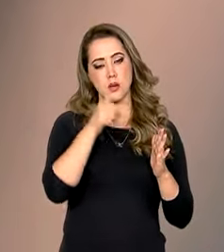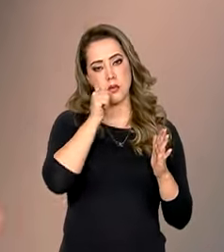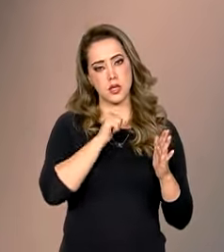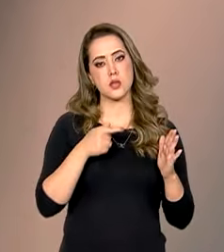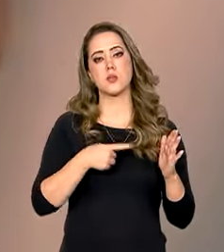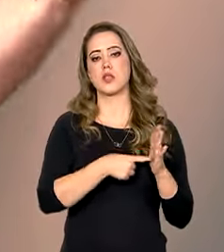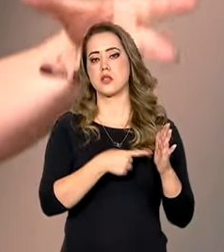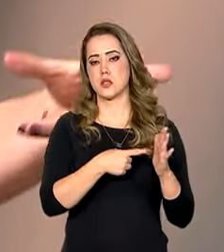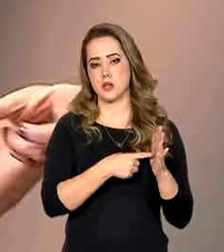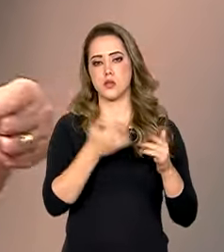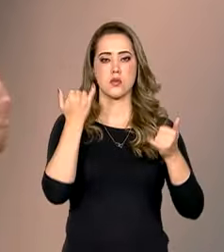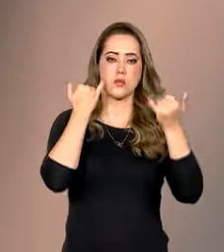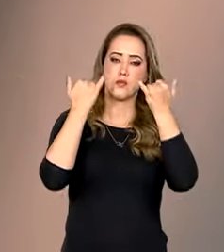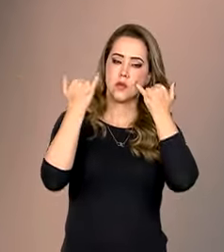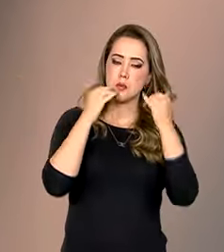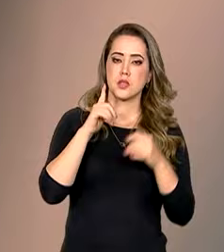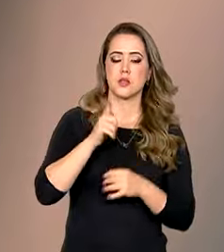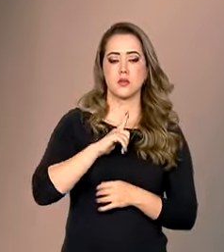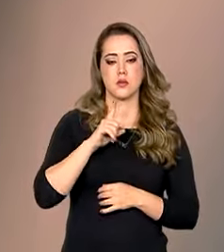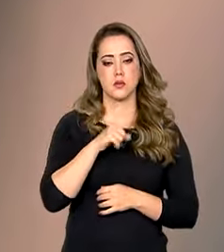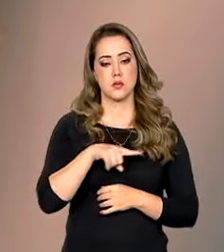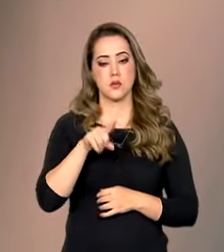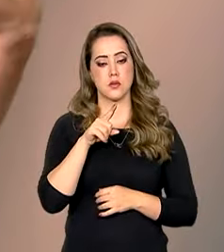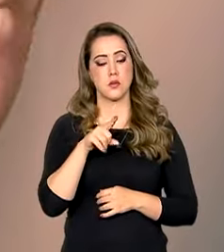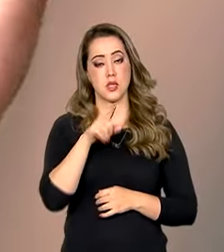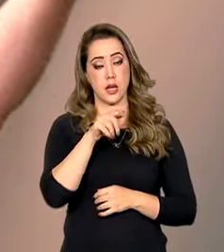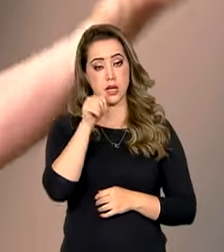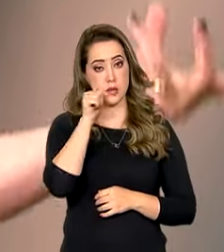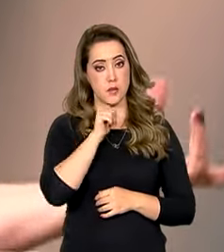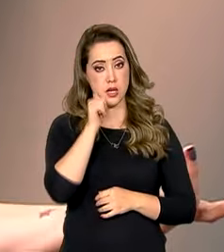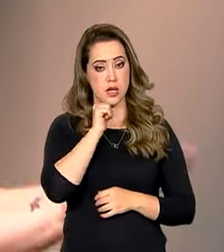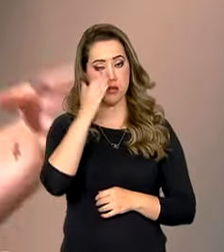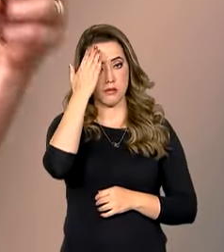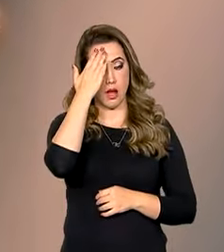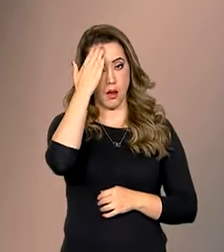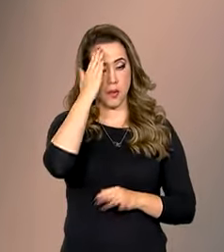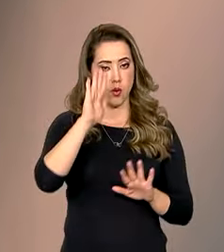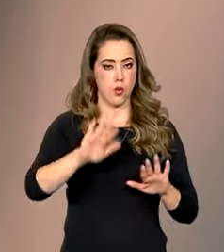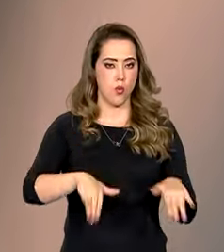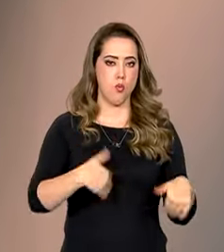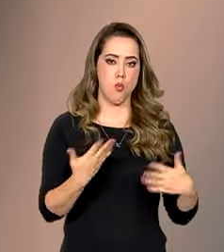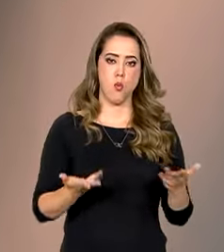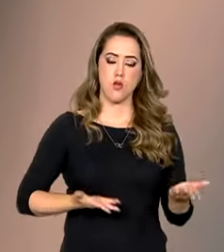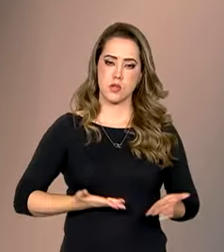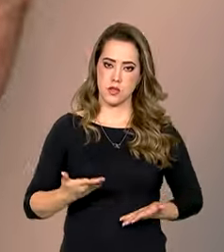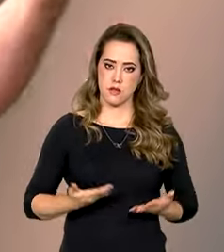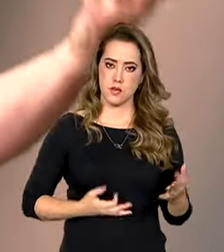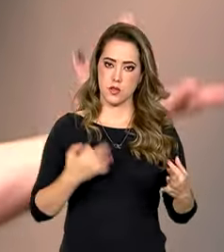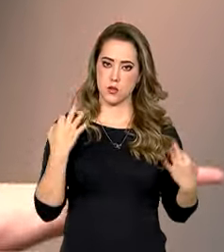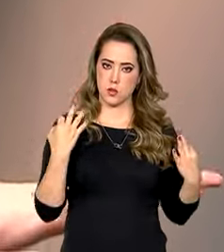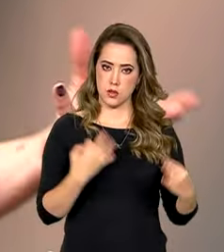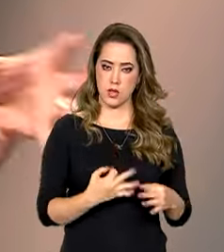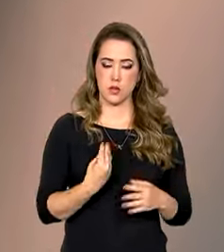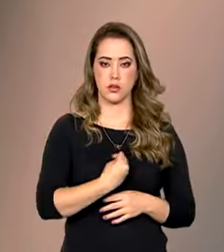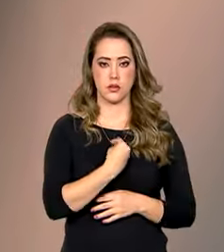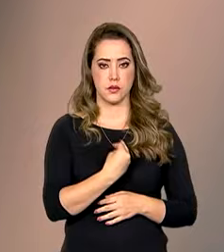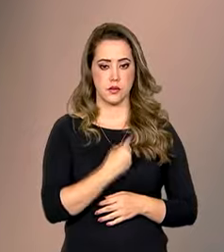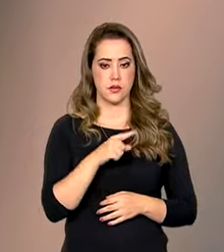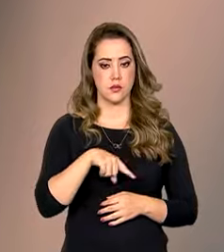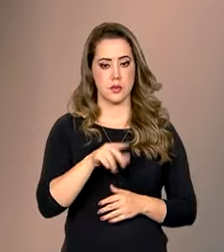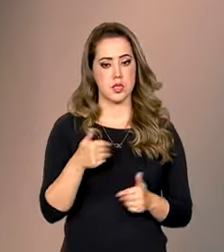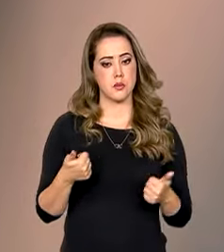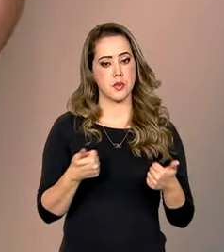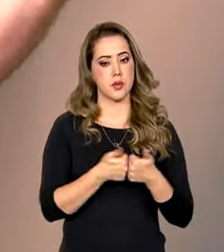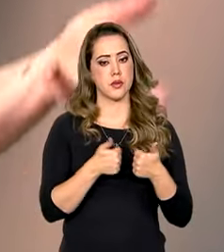busquem informação, para que elas saibam qual o serviço mais adequado à situação que ela está vivendo, mais